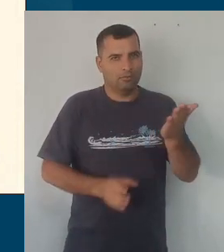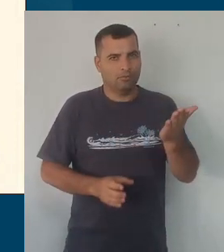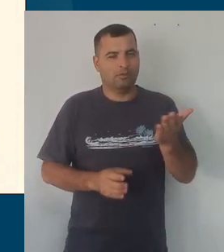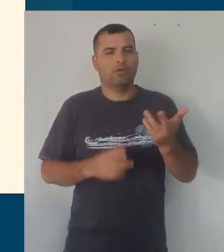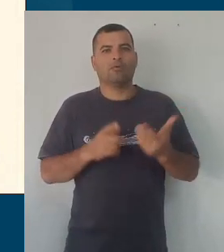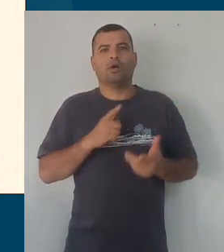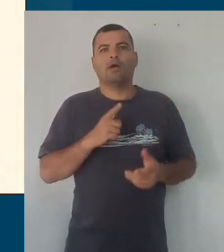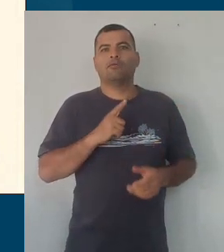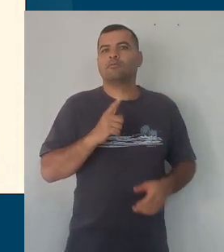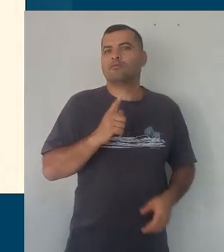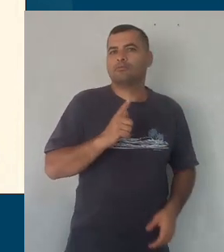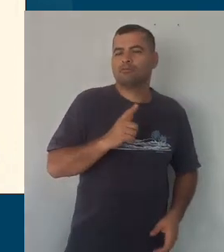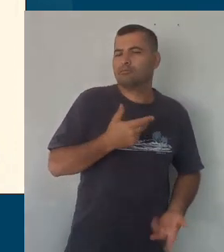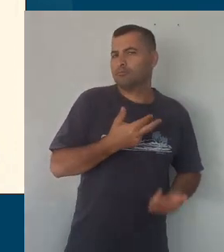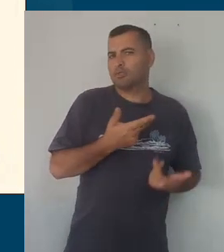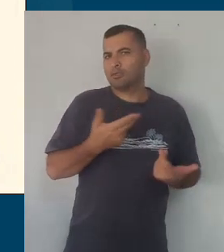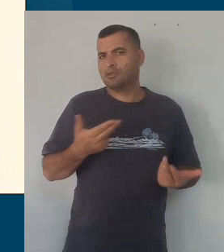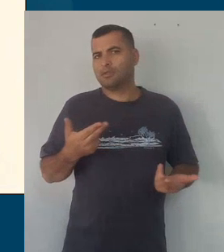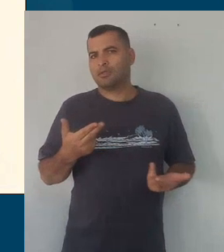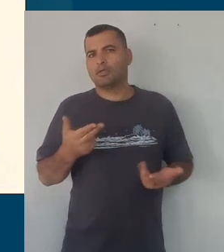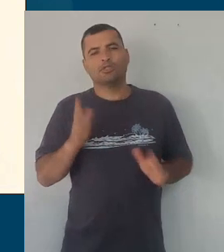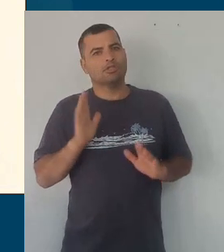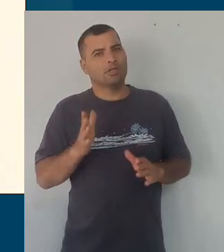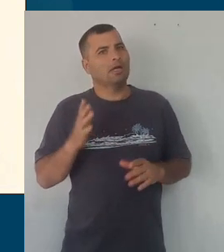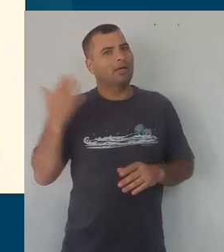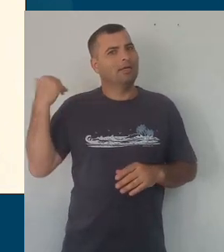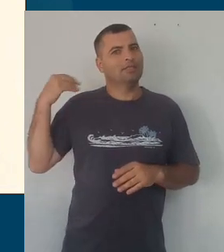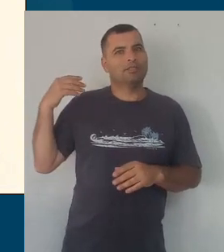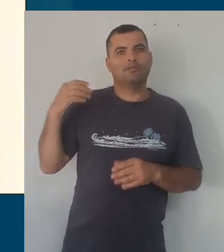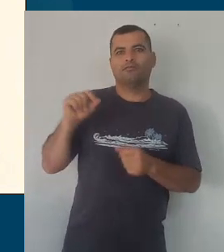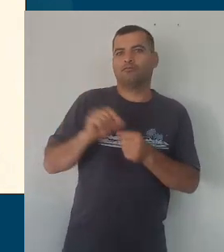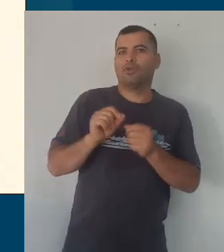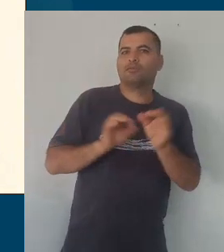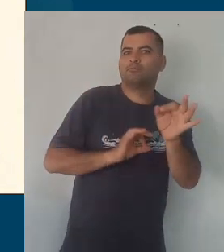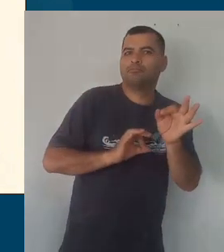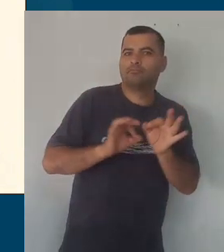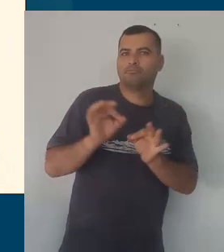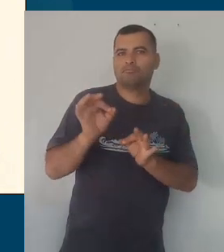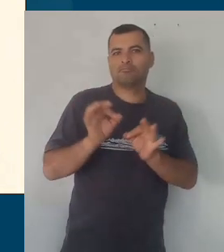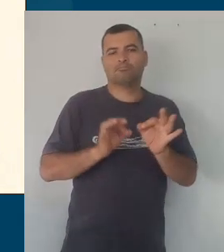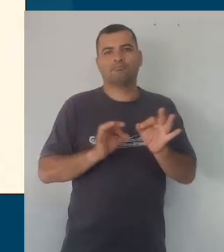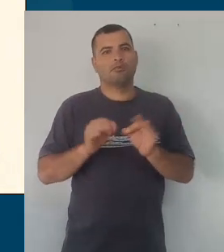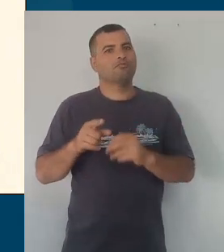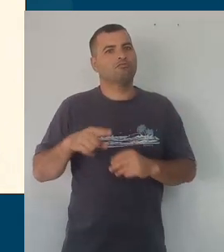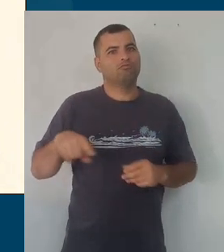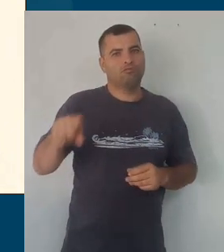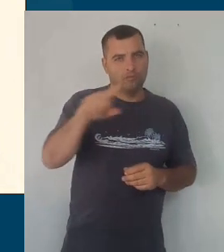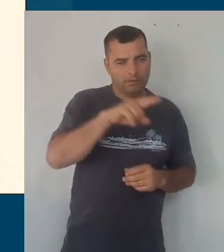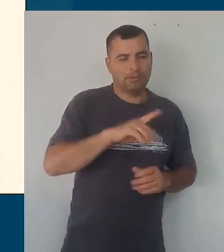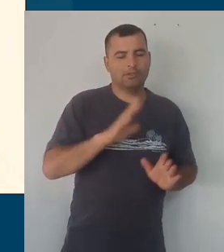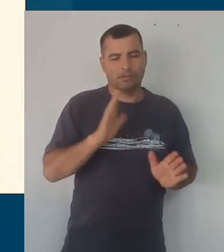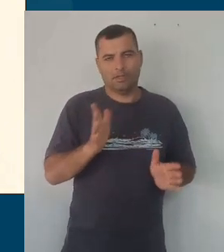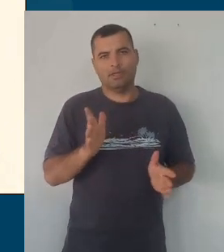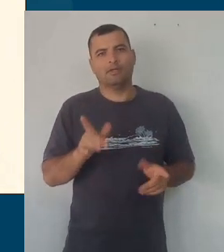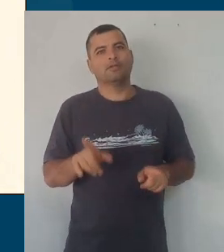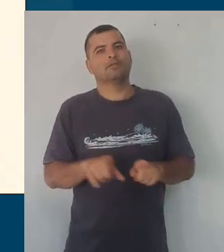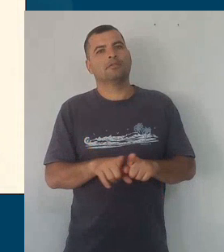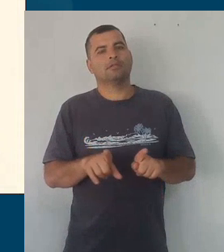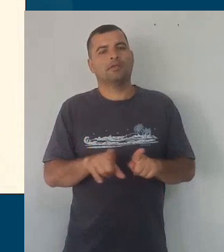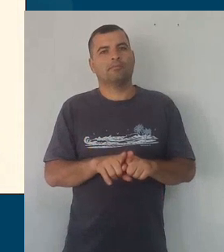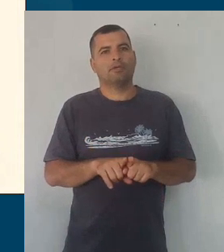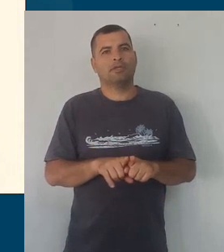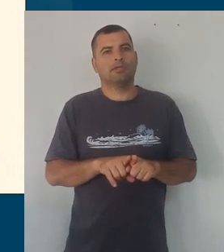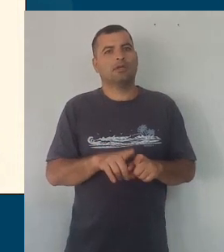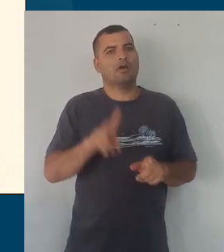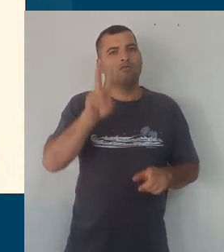beber e nos desvaler muito daquilo que já havia sido formulado, inclusive, por vocês, tendo,